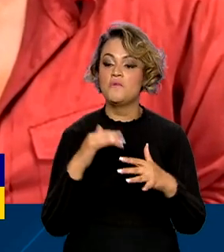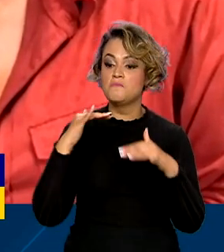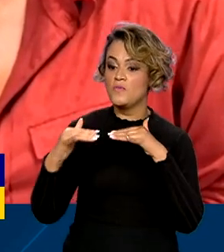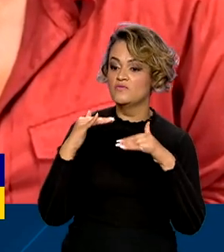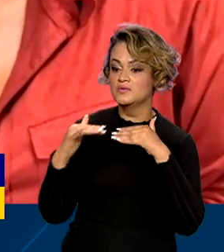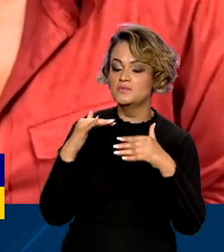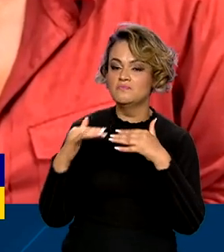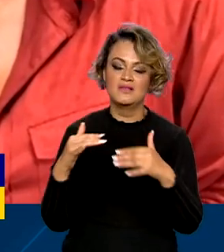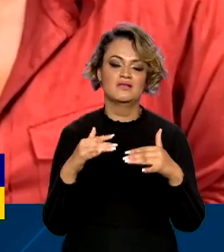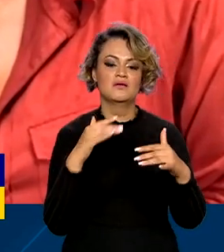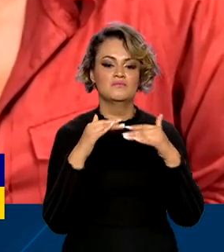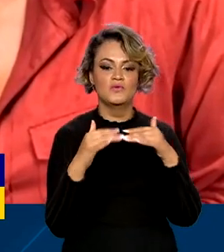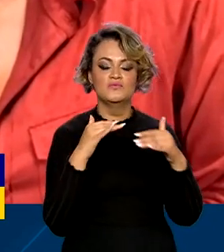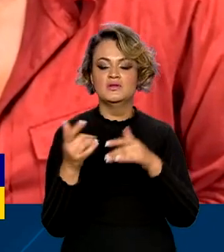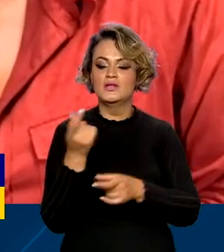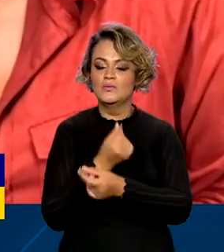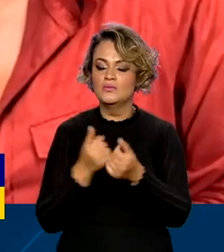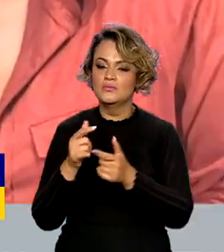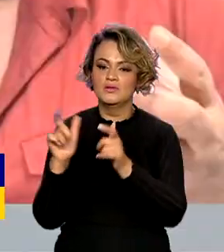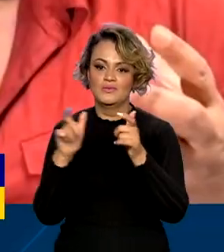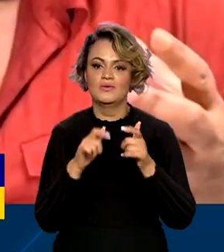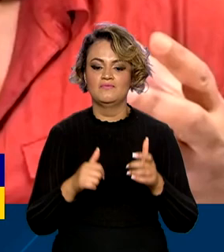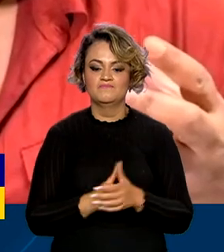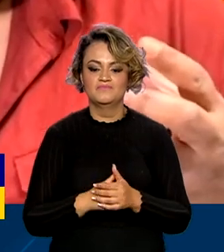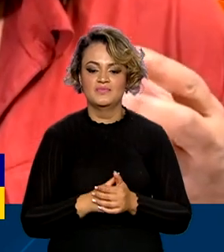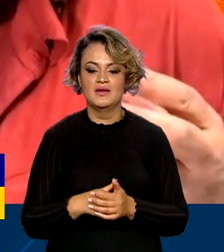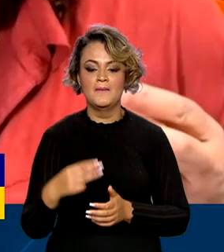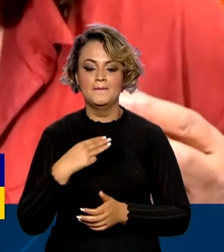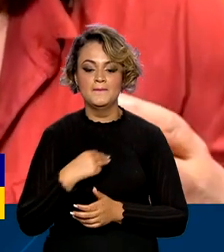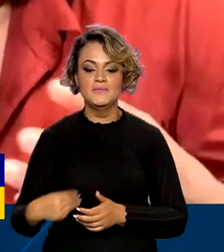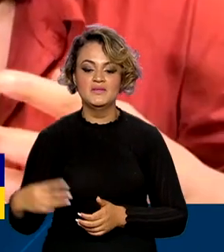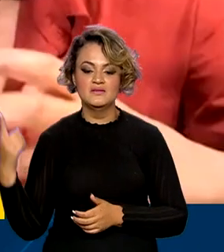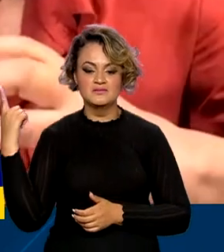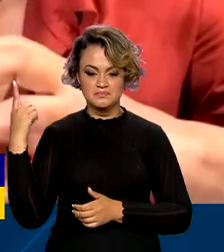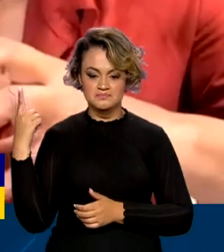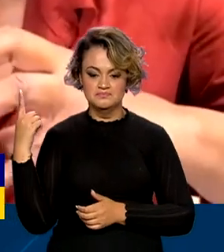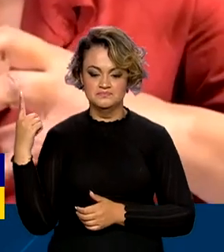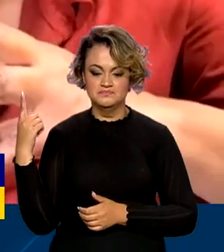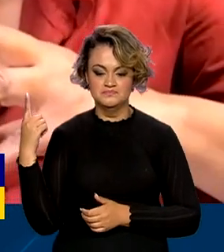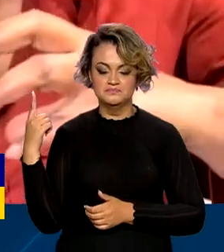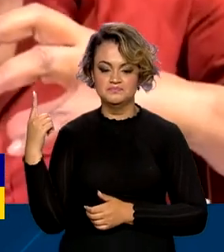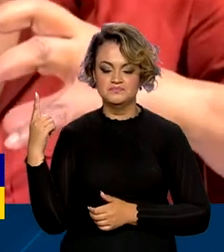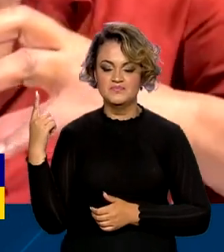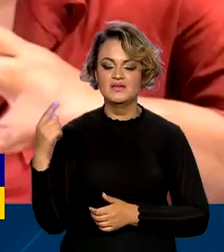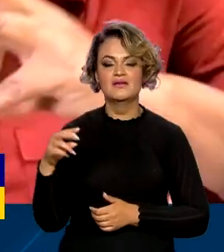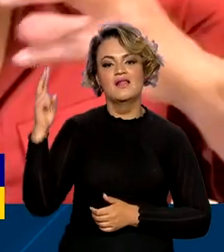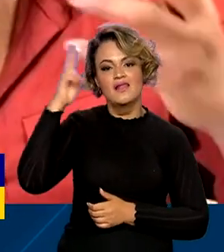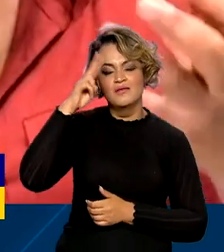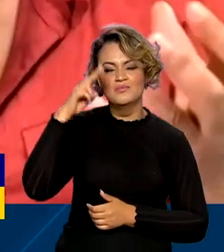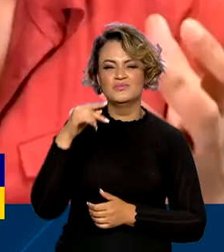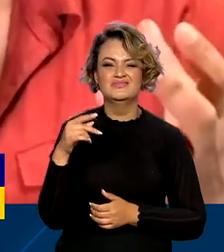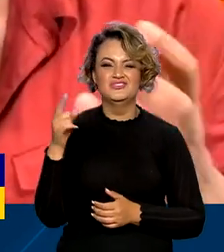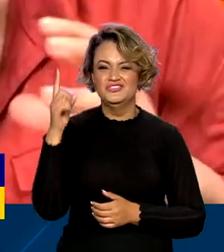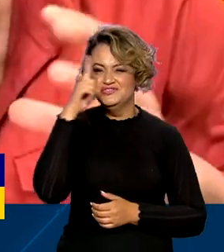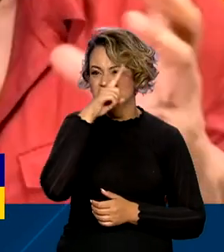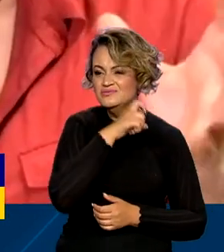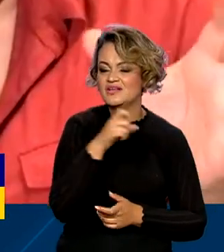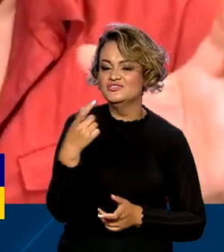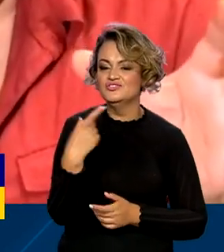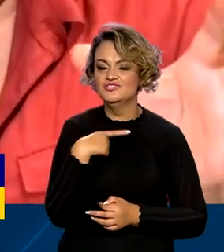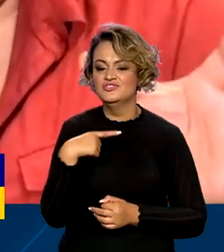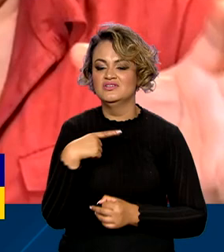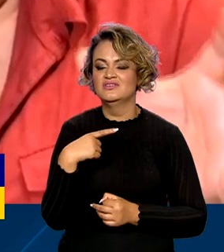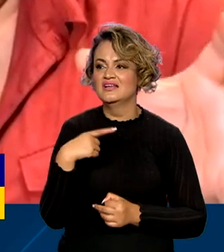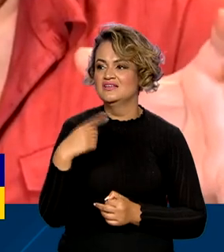movimenta a economia local. A ministra da Cultura, Margarete Menezes, lembrou as dificuldades enfrentadas